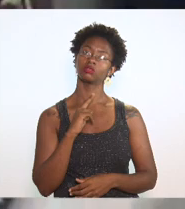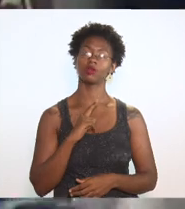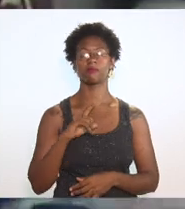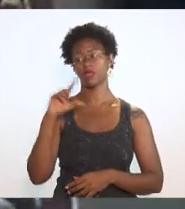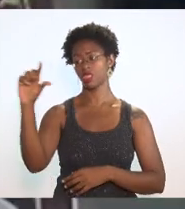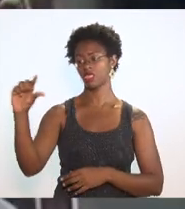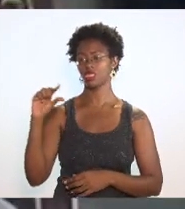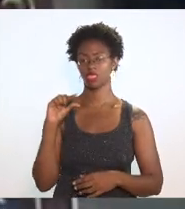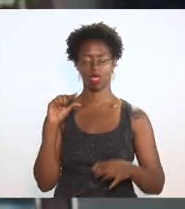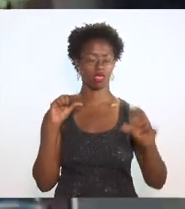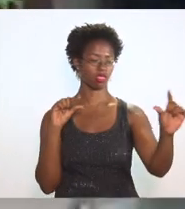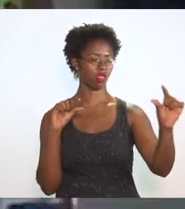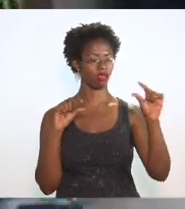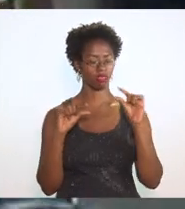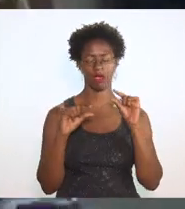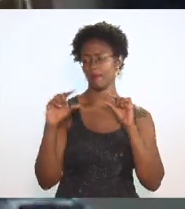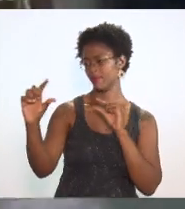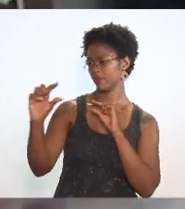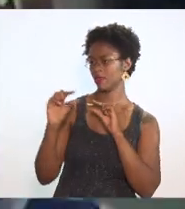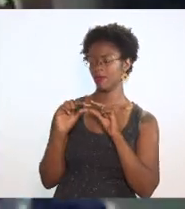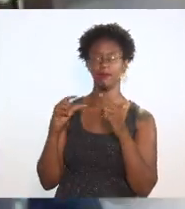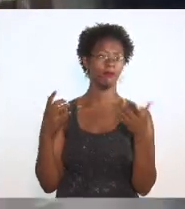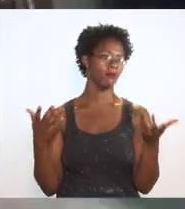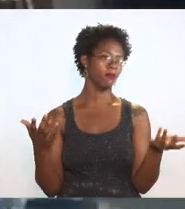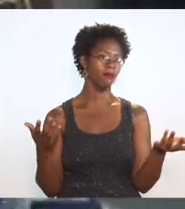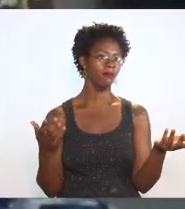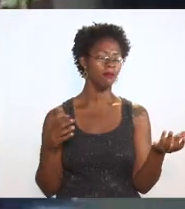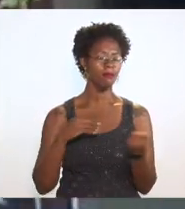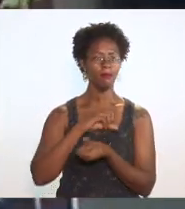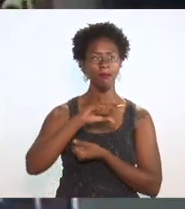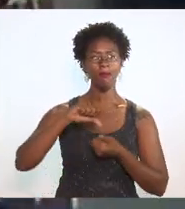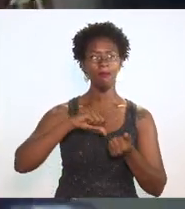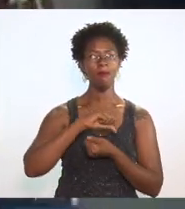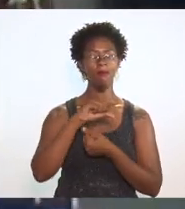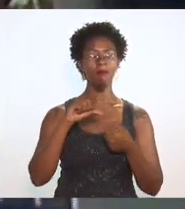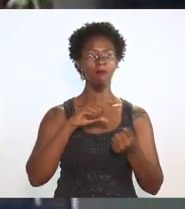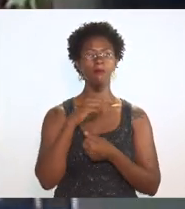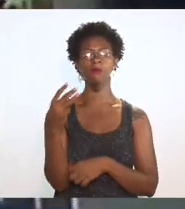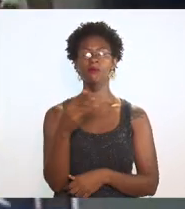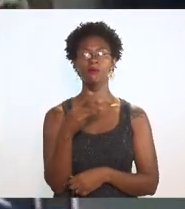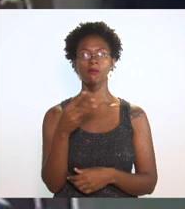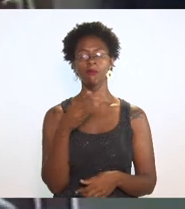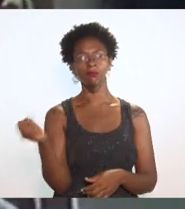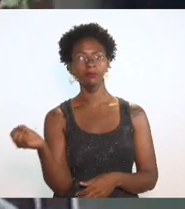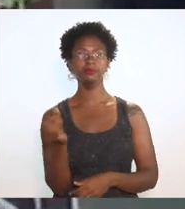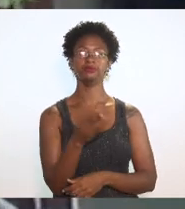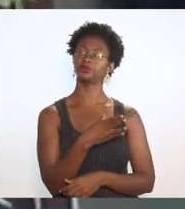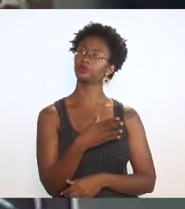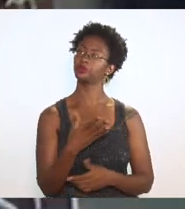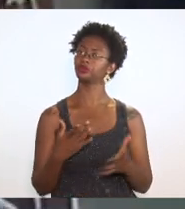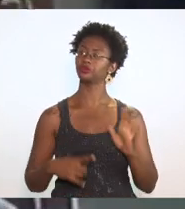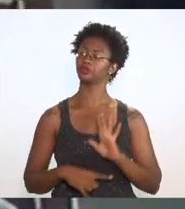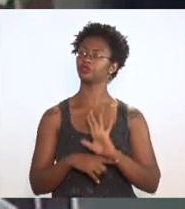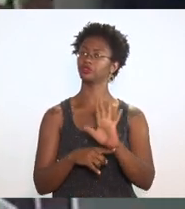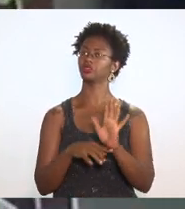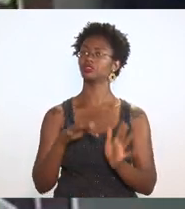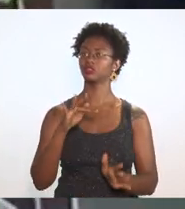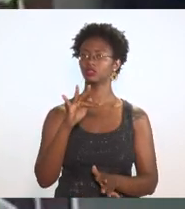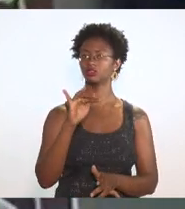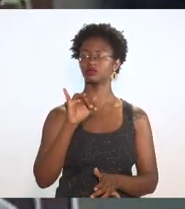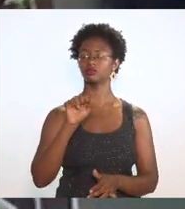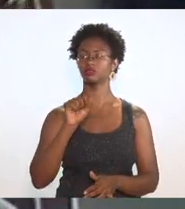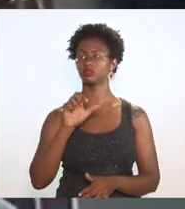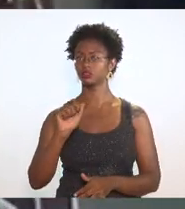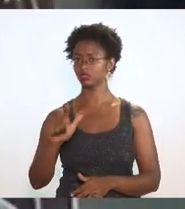pedacinho de um melhor dos dois mundos e transformando um terceiro benefício fiscal a meu ver